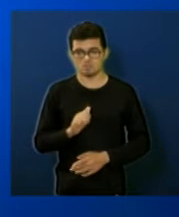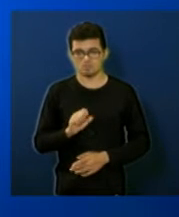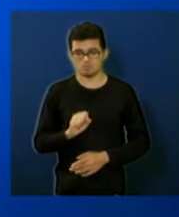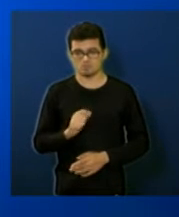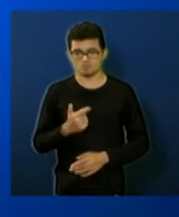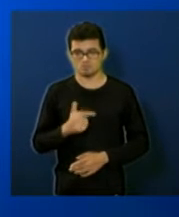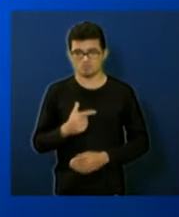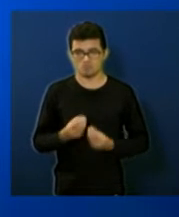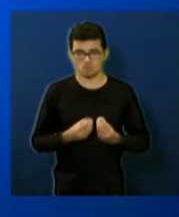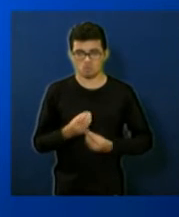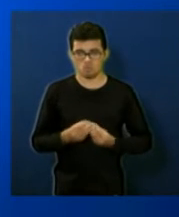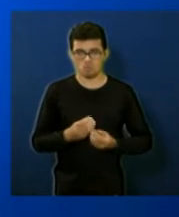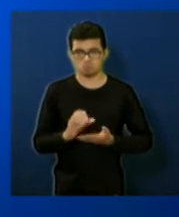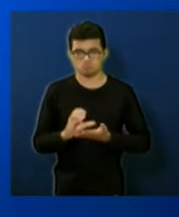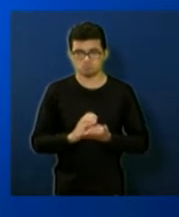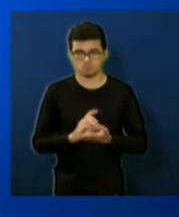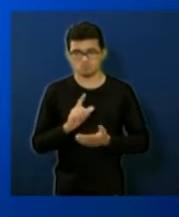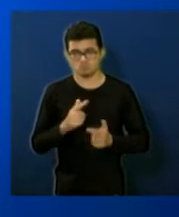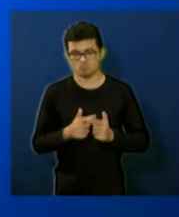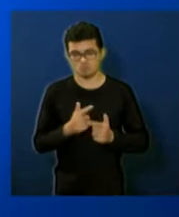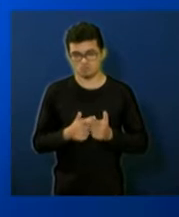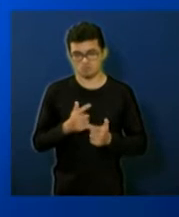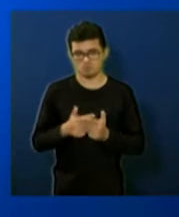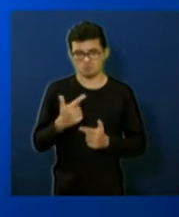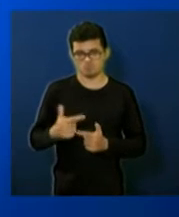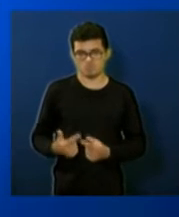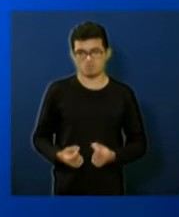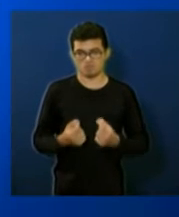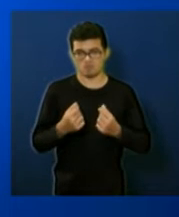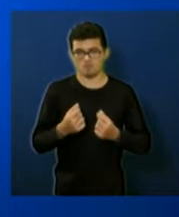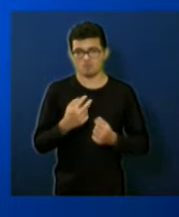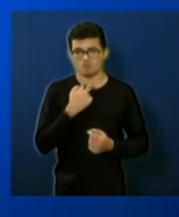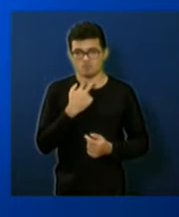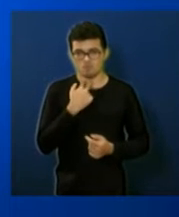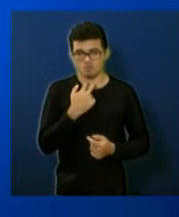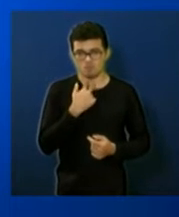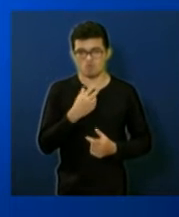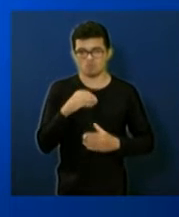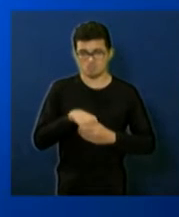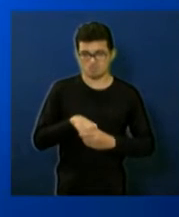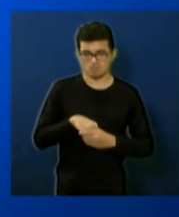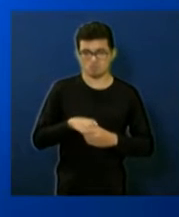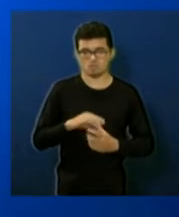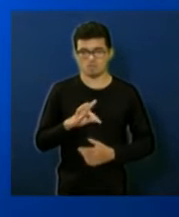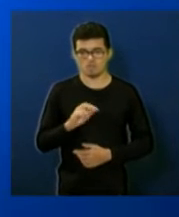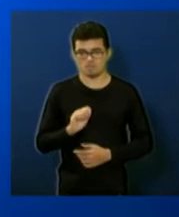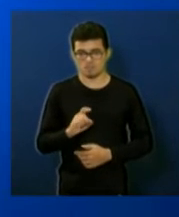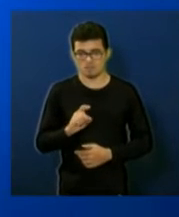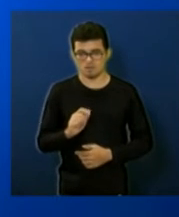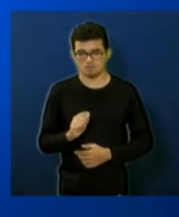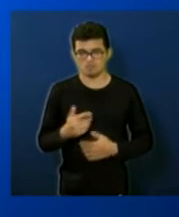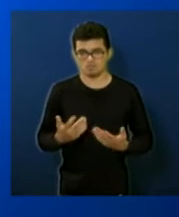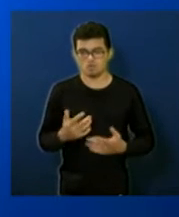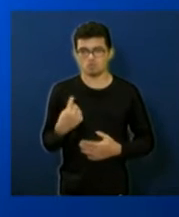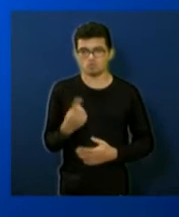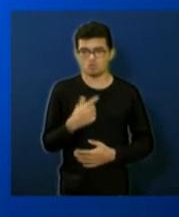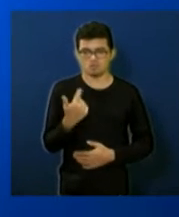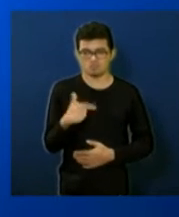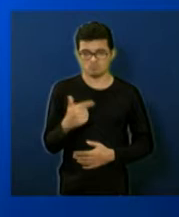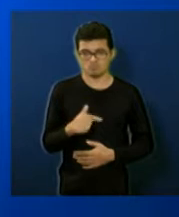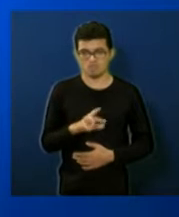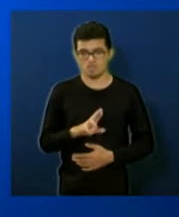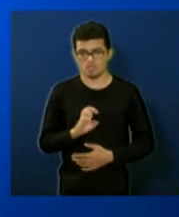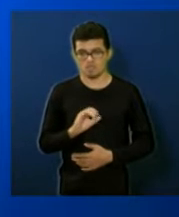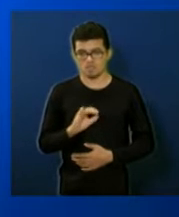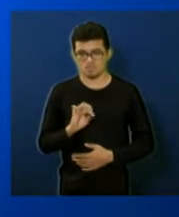arrecadar por meio de tarifa não podemos arrecadar ela dentro da taxa então nós não temos a receita